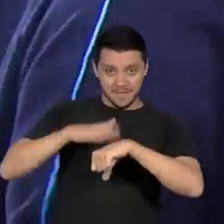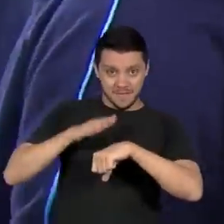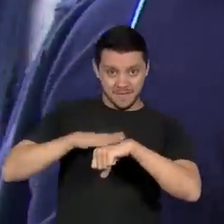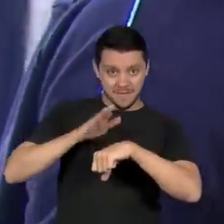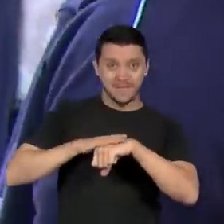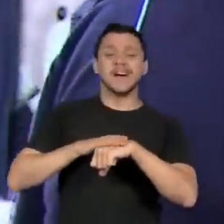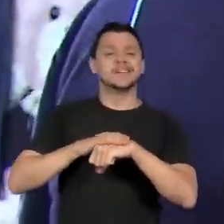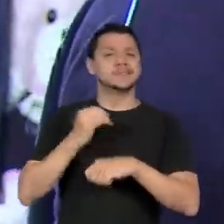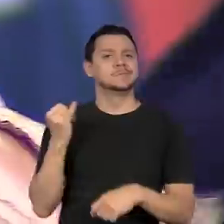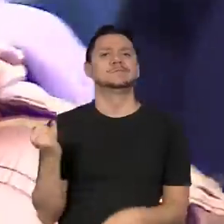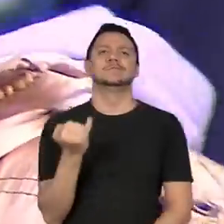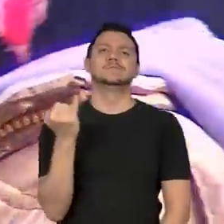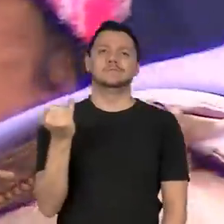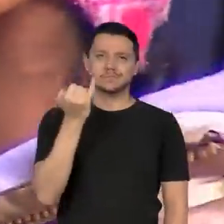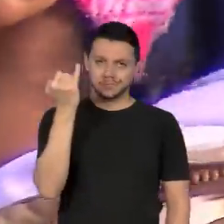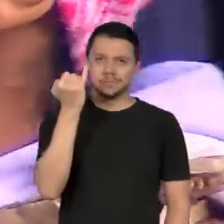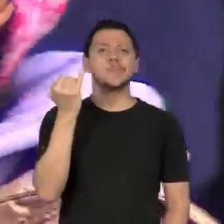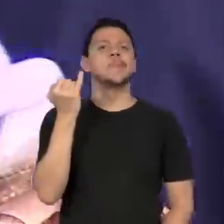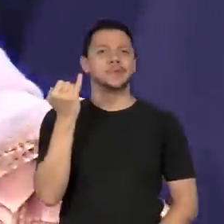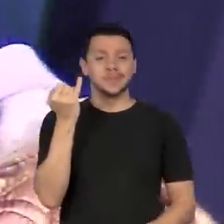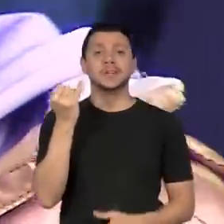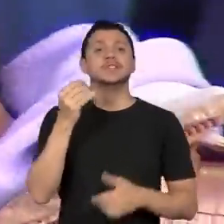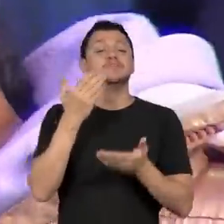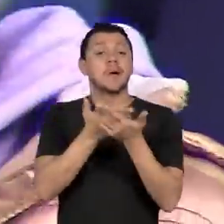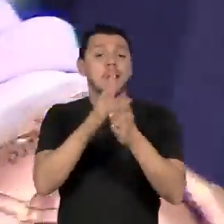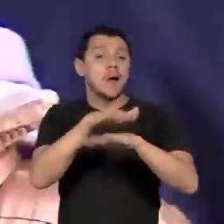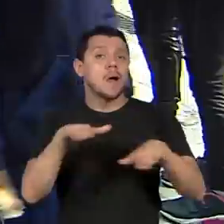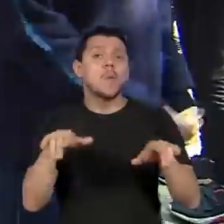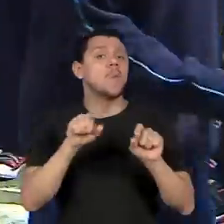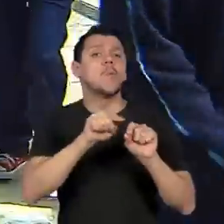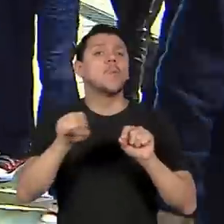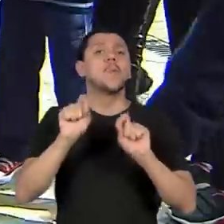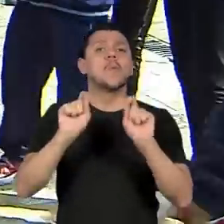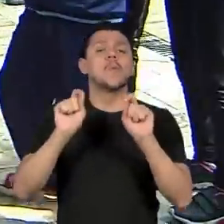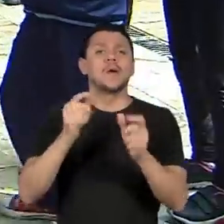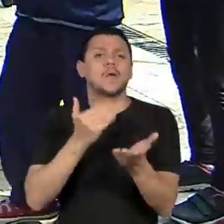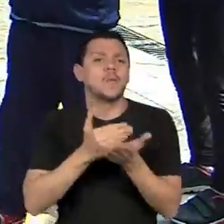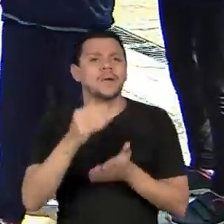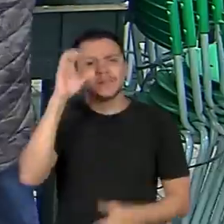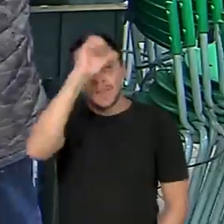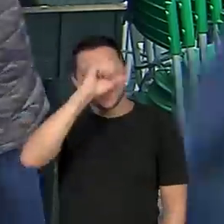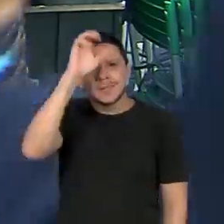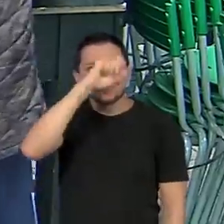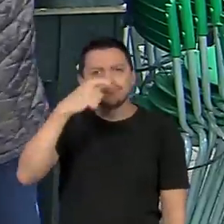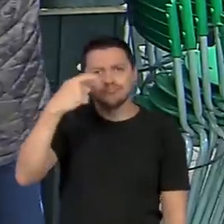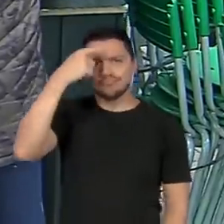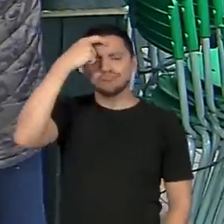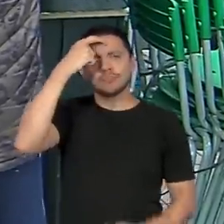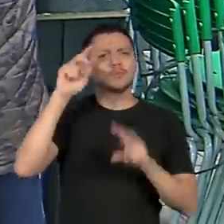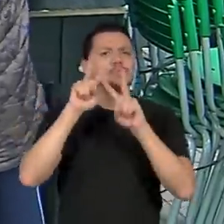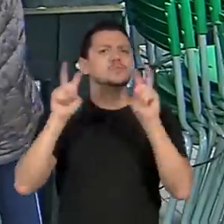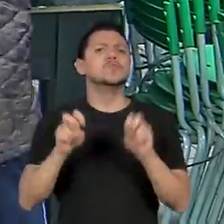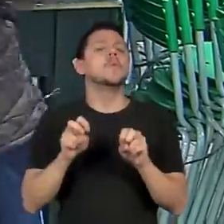são de extrema importância, para os alunos começarem a desenvolver consciência sobre discriminação racial.